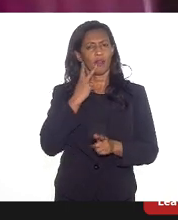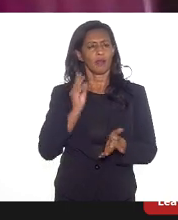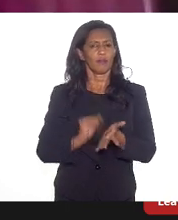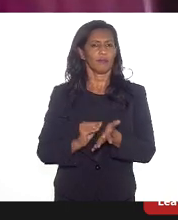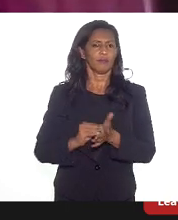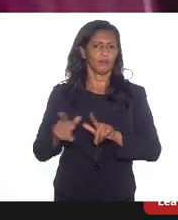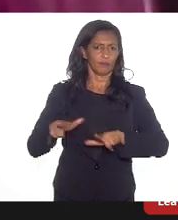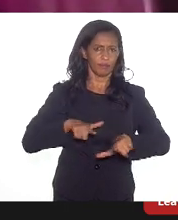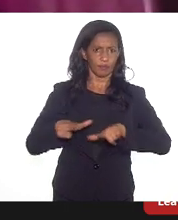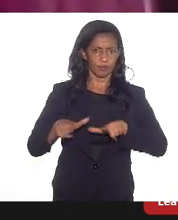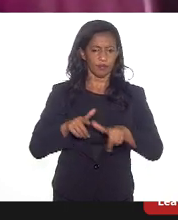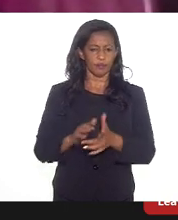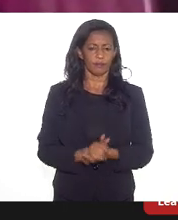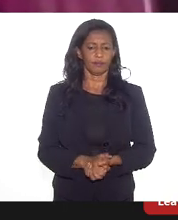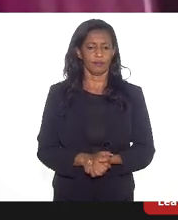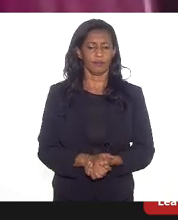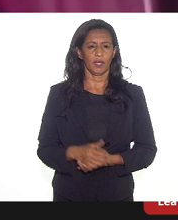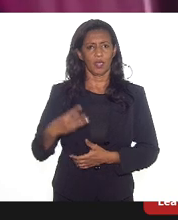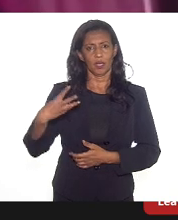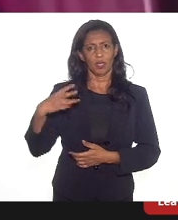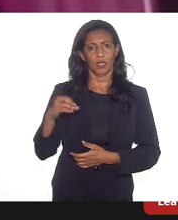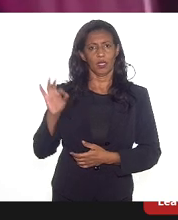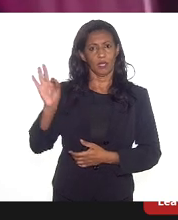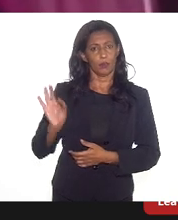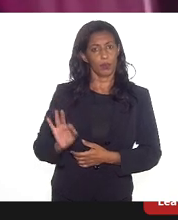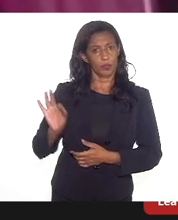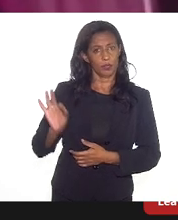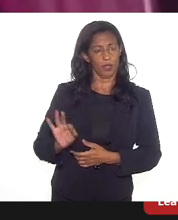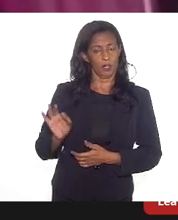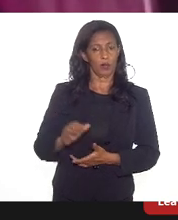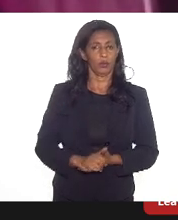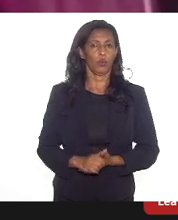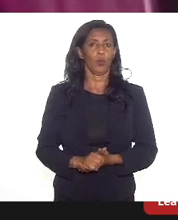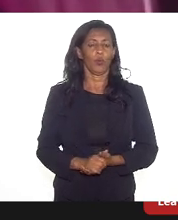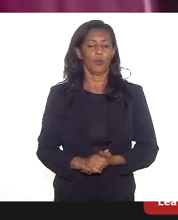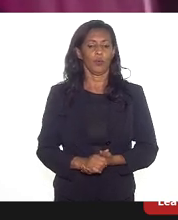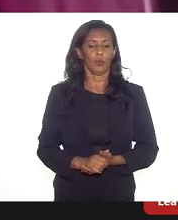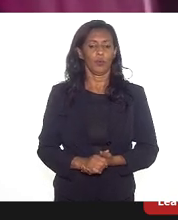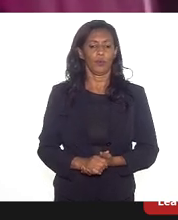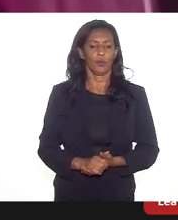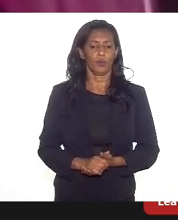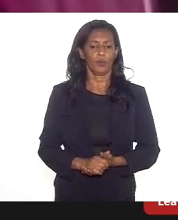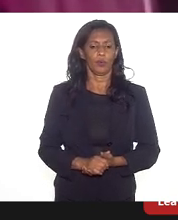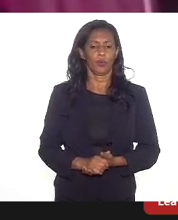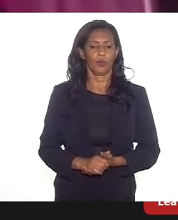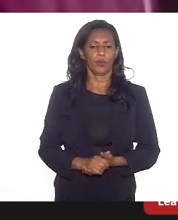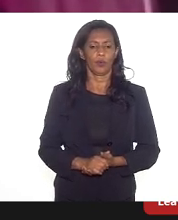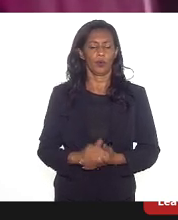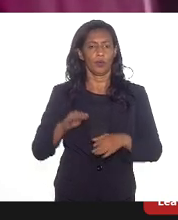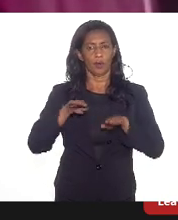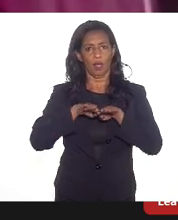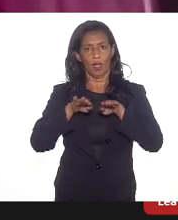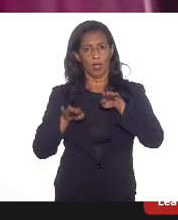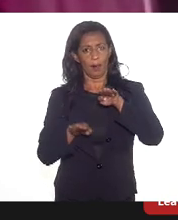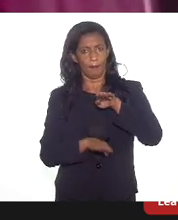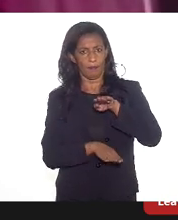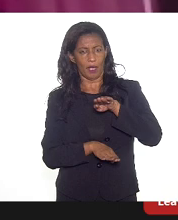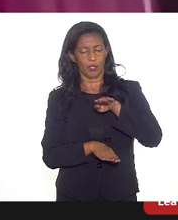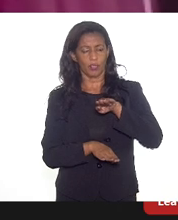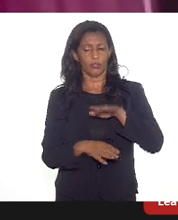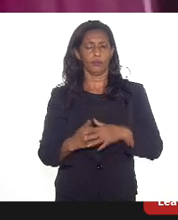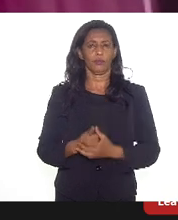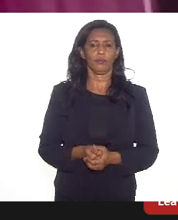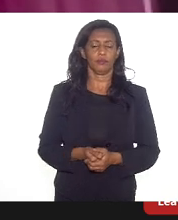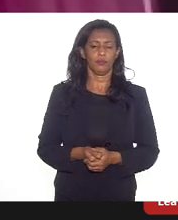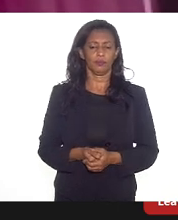Atualmente, a tem uma subutilização de 30%, ou seja, 70% da economia fluminense está em uma capacidade abaixo da sua capacidade plena.